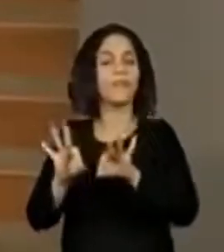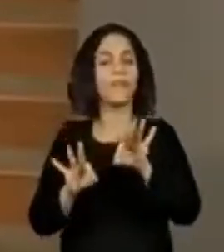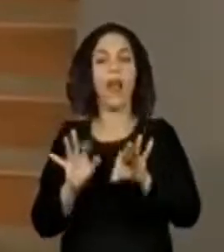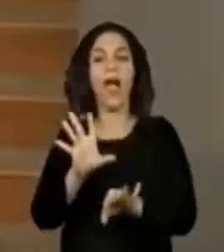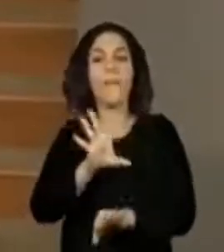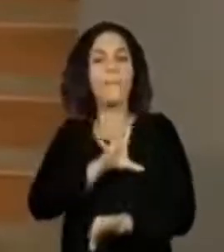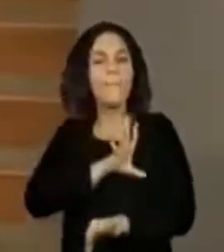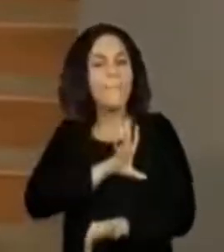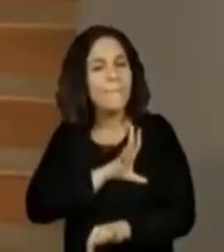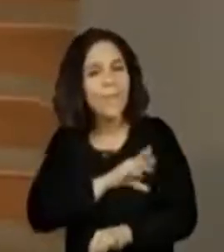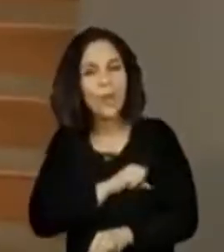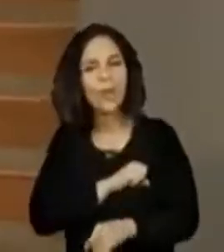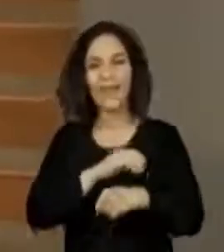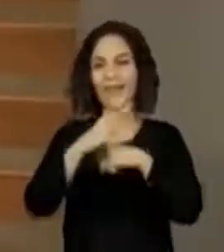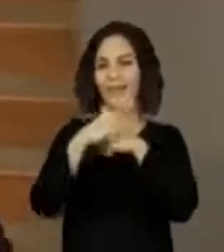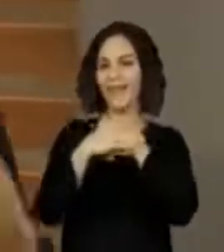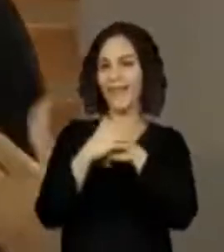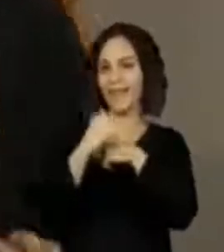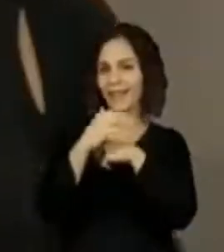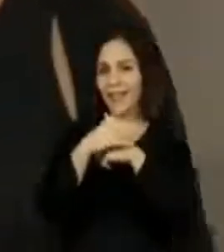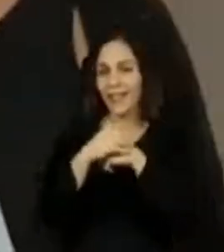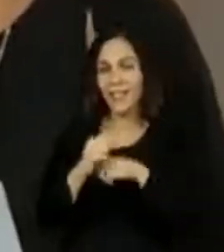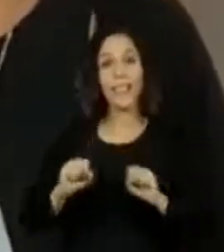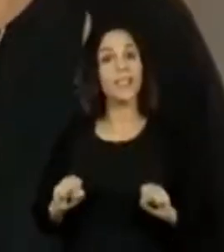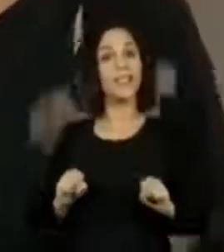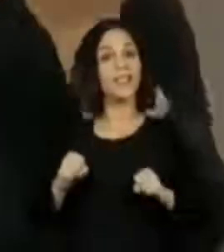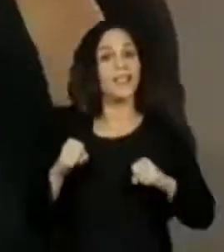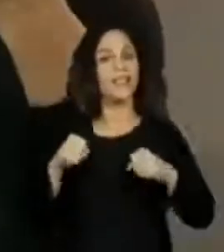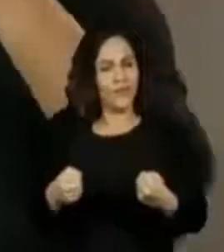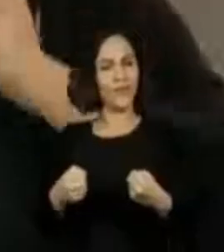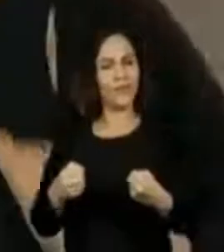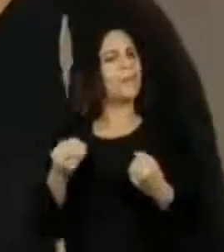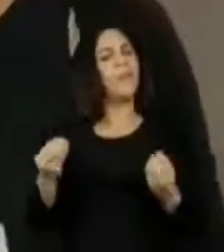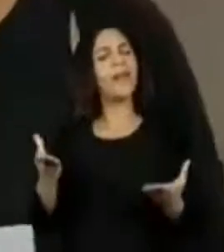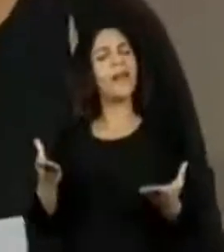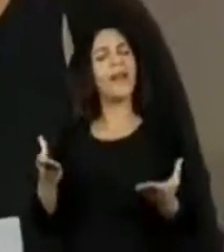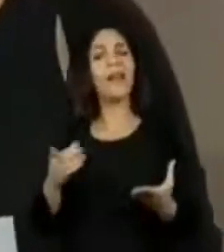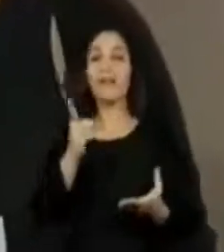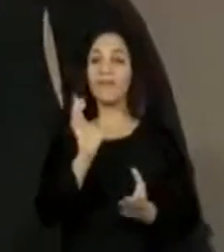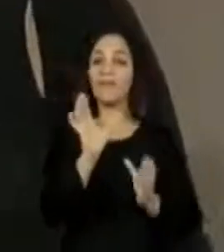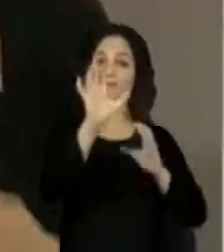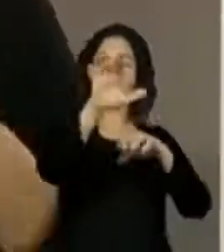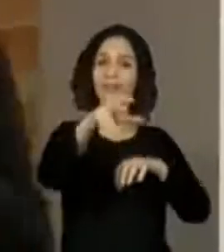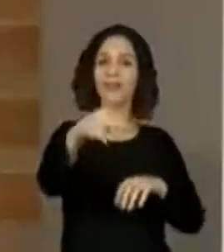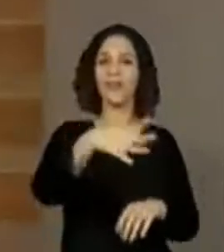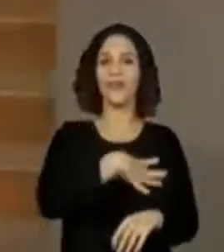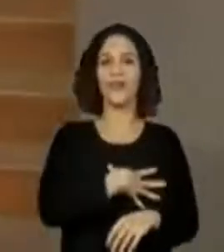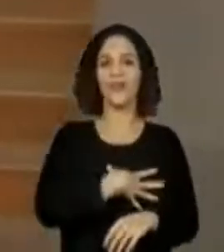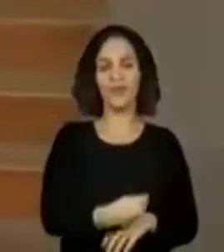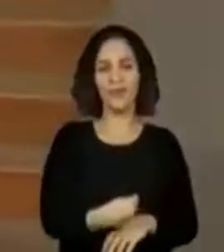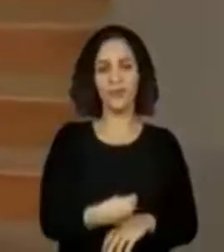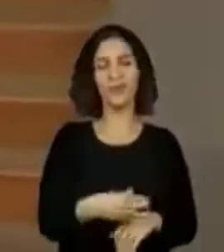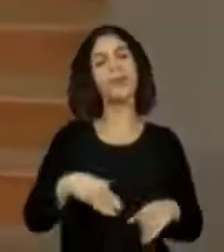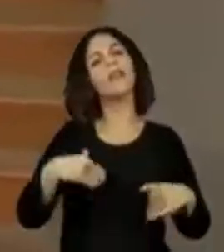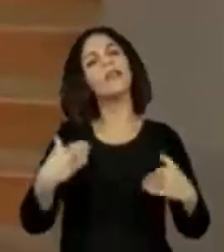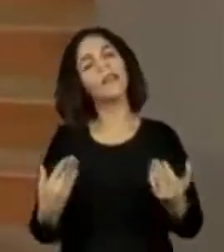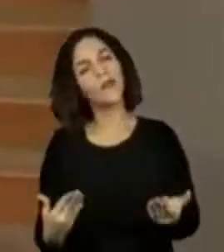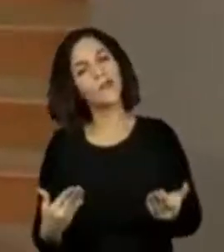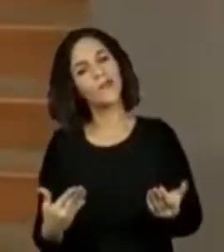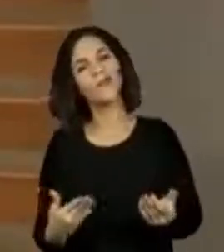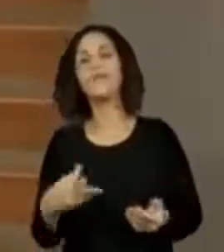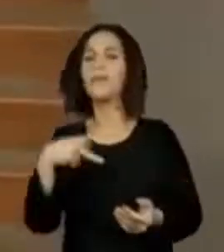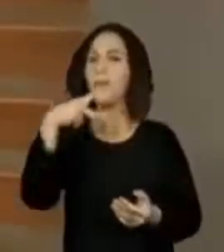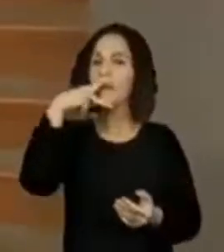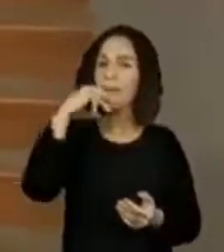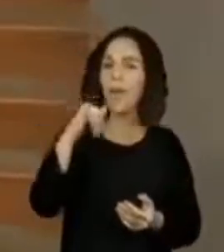com amor, carinho, dedicação, para que a aula chegue até o seu filho. Então, papai, principalmente